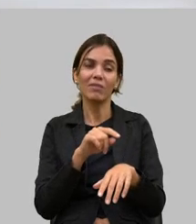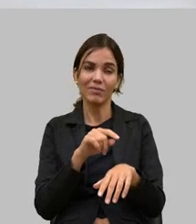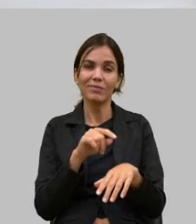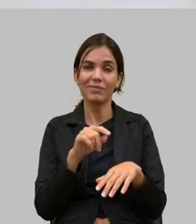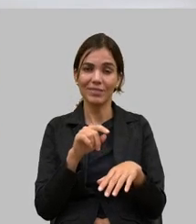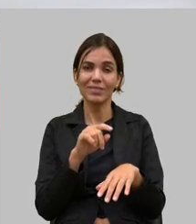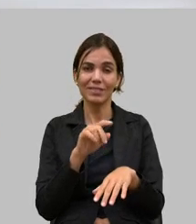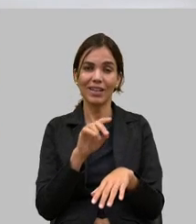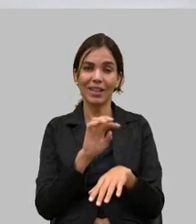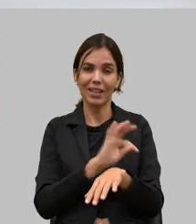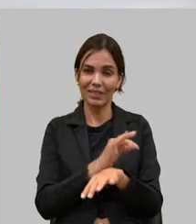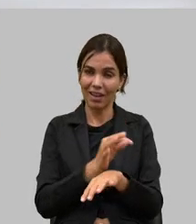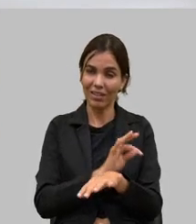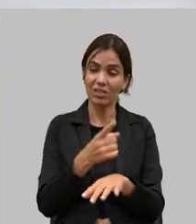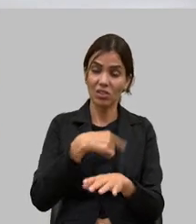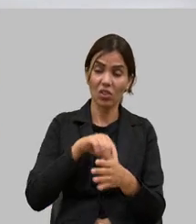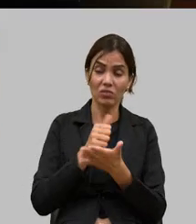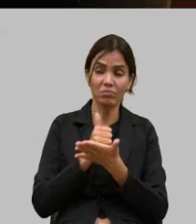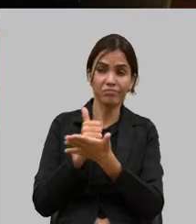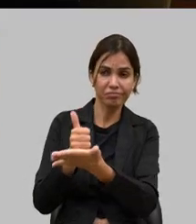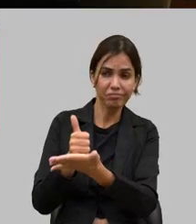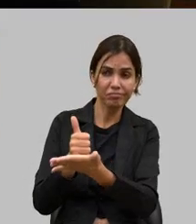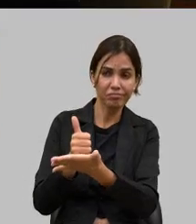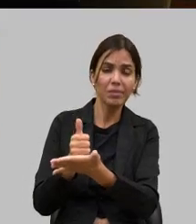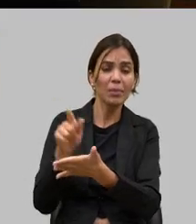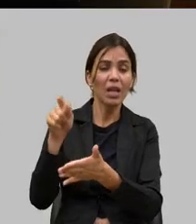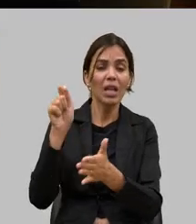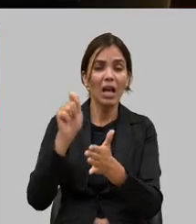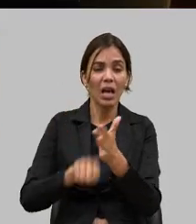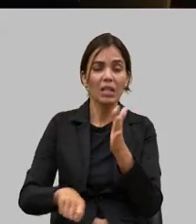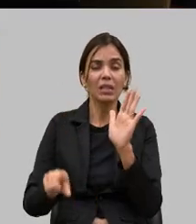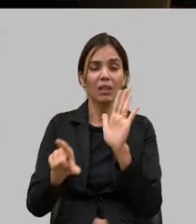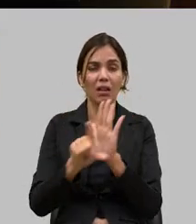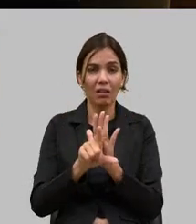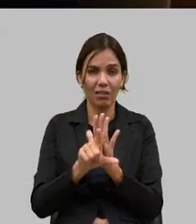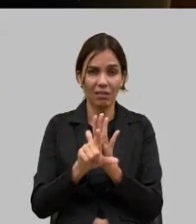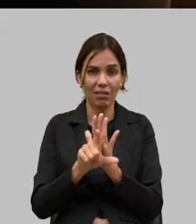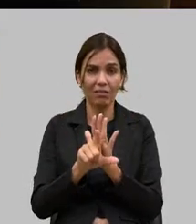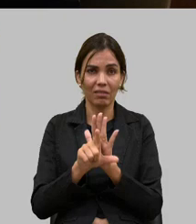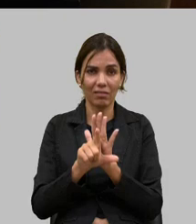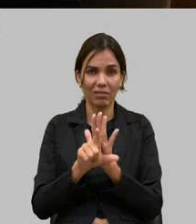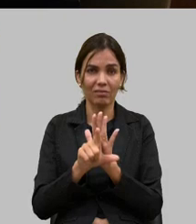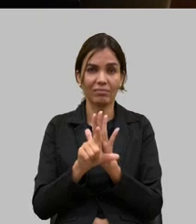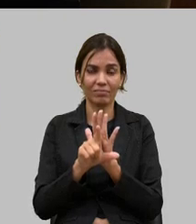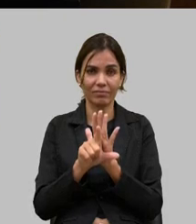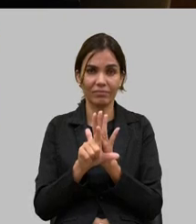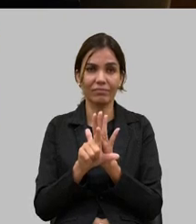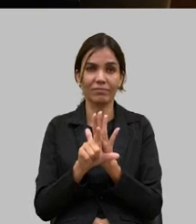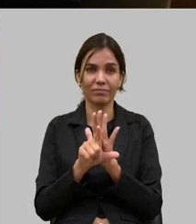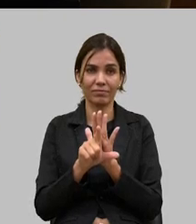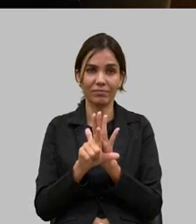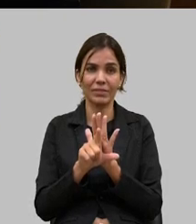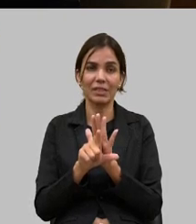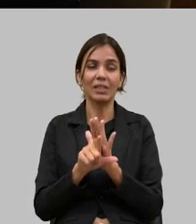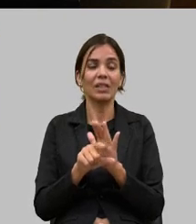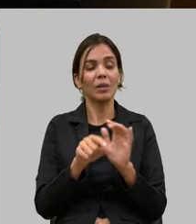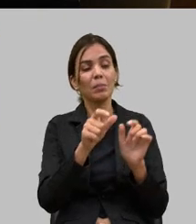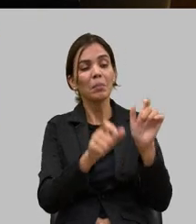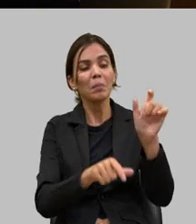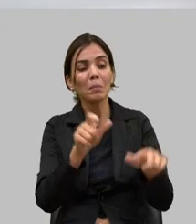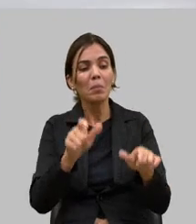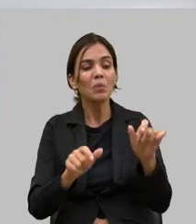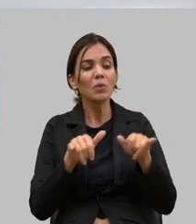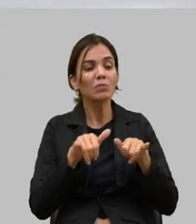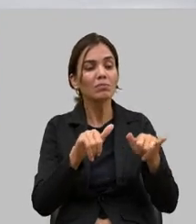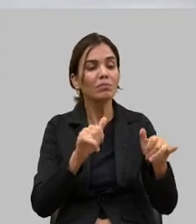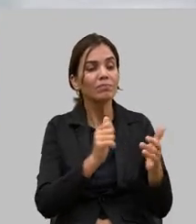subsidiar ele sim que sancione a lei e que o consumidor possa lá na ponta saber que esse leite é importado que está concorrendo